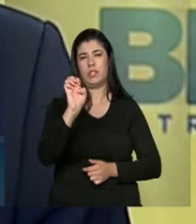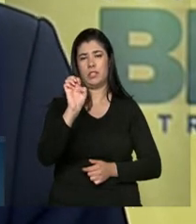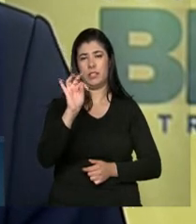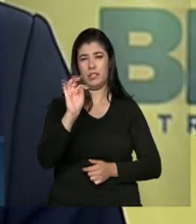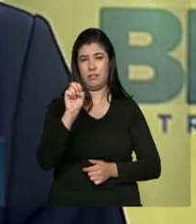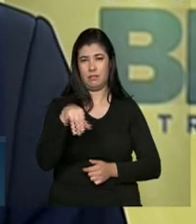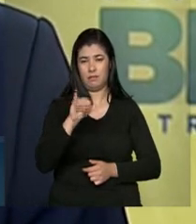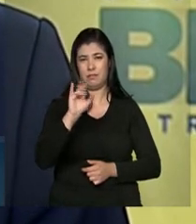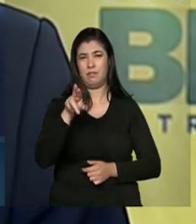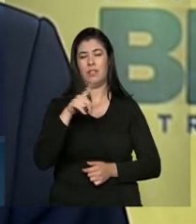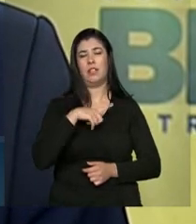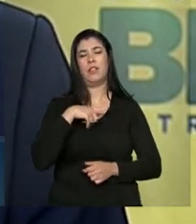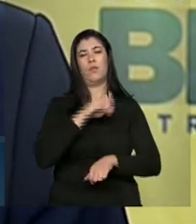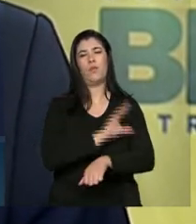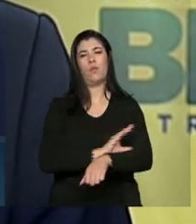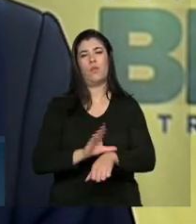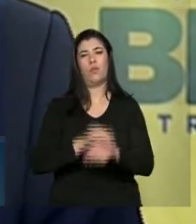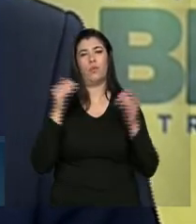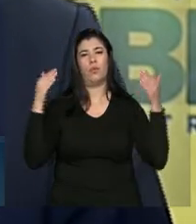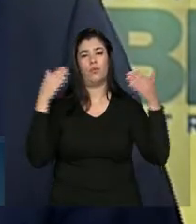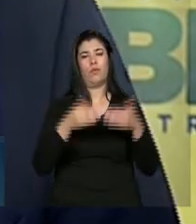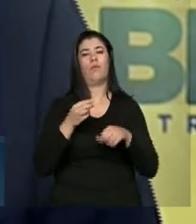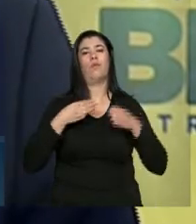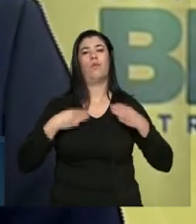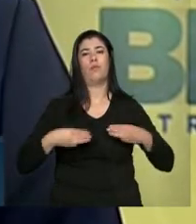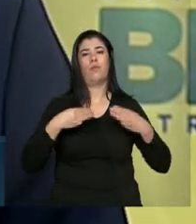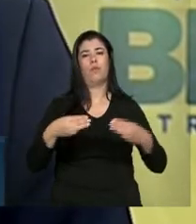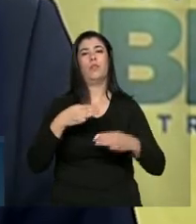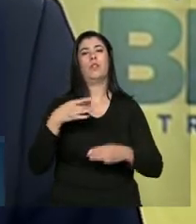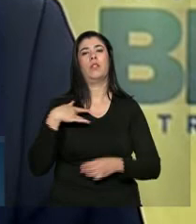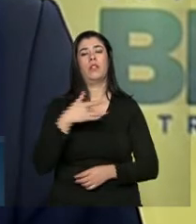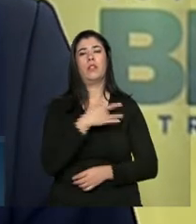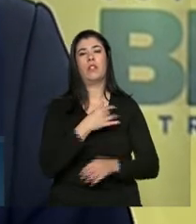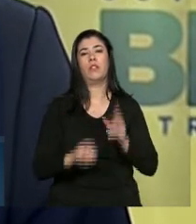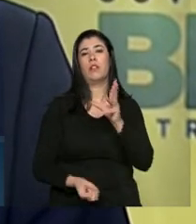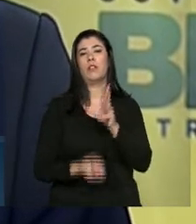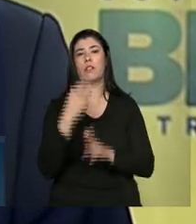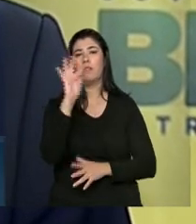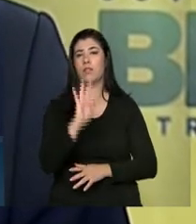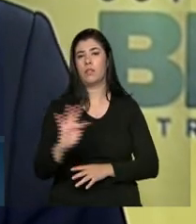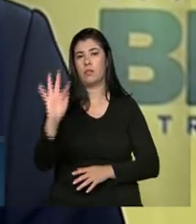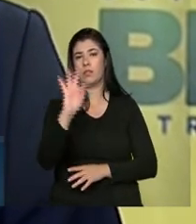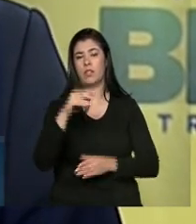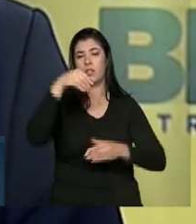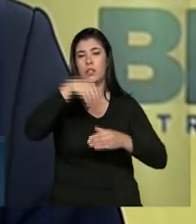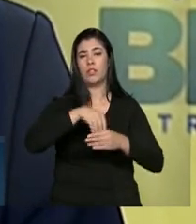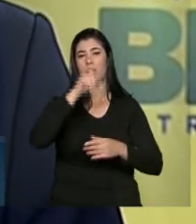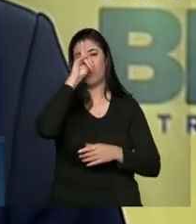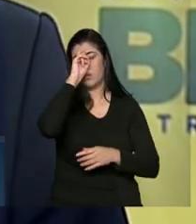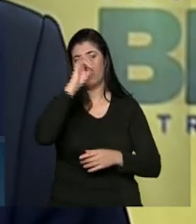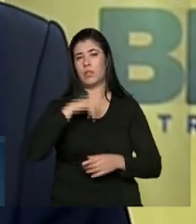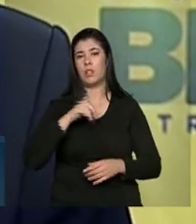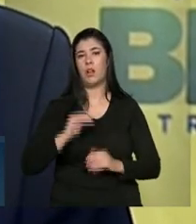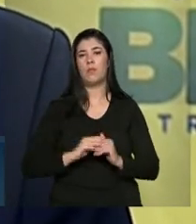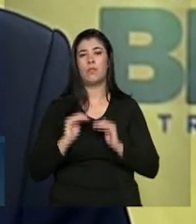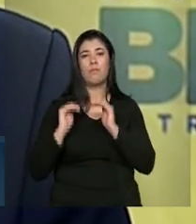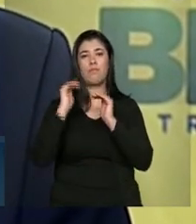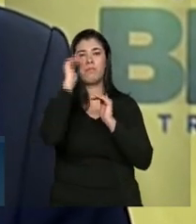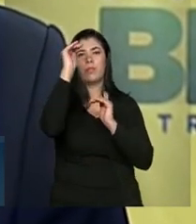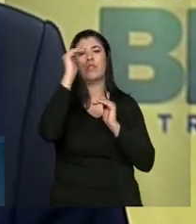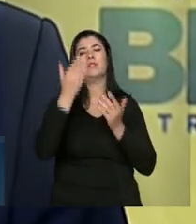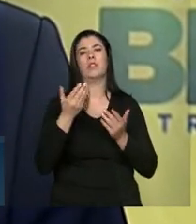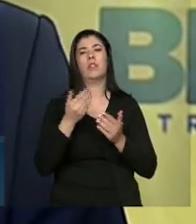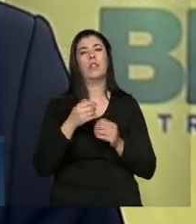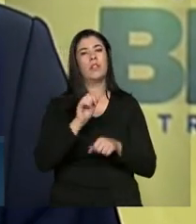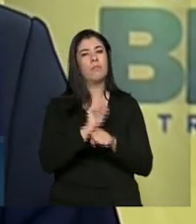parte de um foco do MEC, do Ministério da Saúde, que é a criação de faculdades de medicina em hospitais de excelência. Esperamos que outras